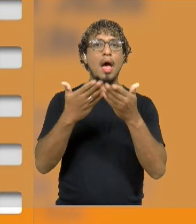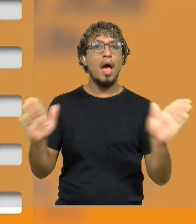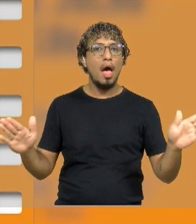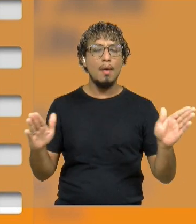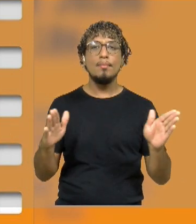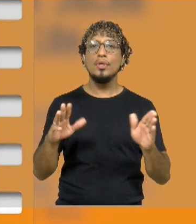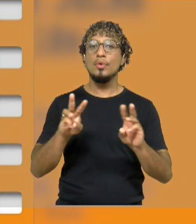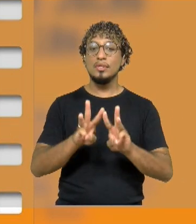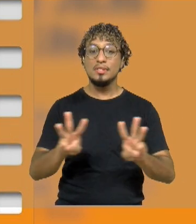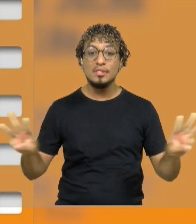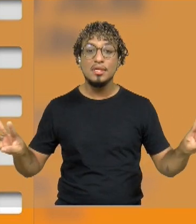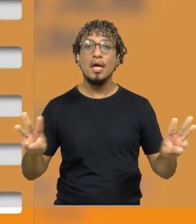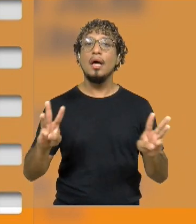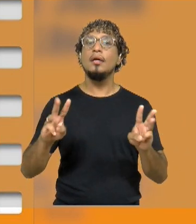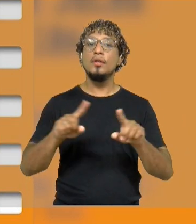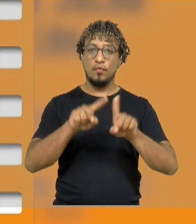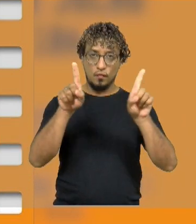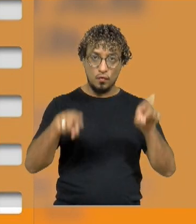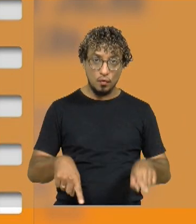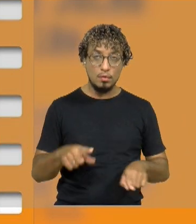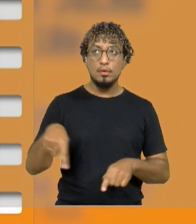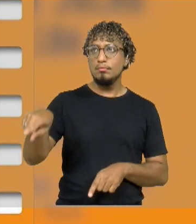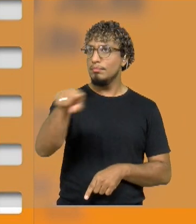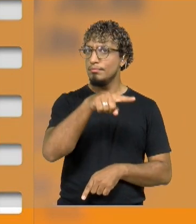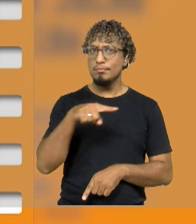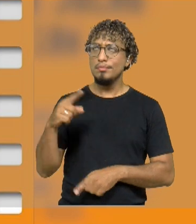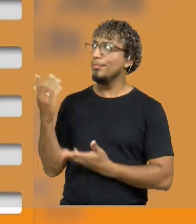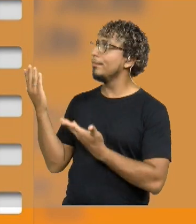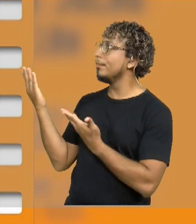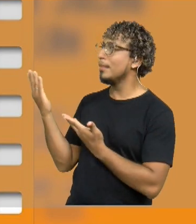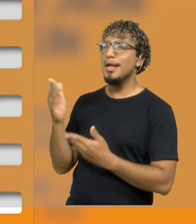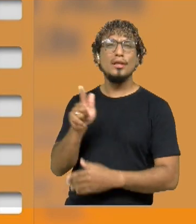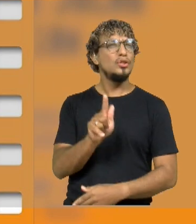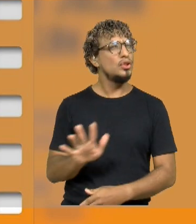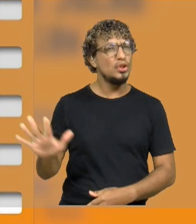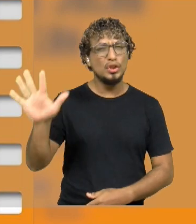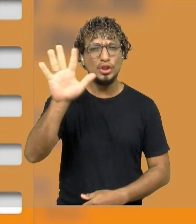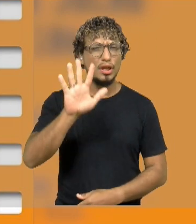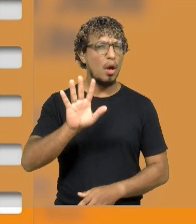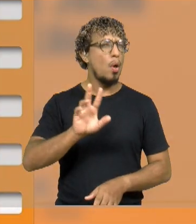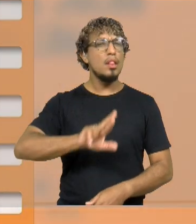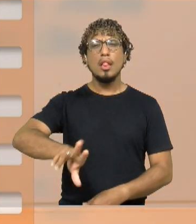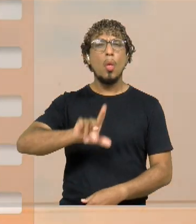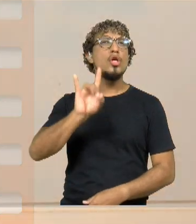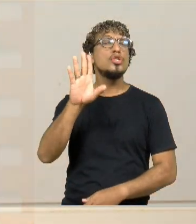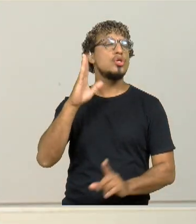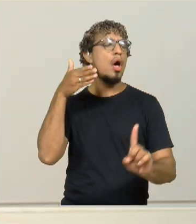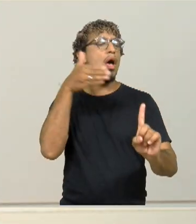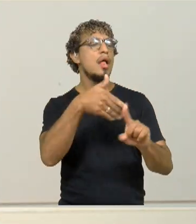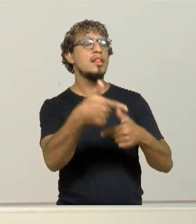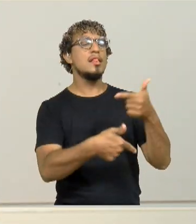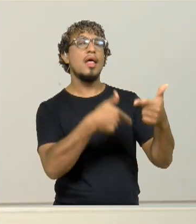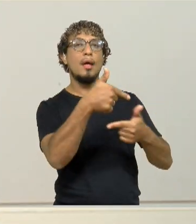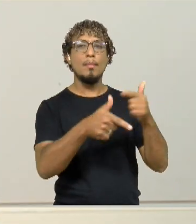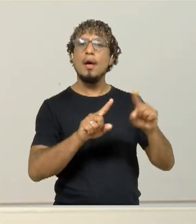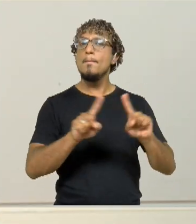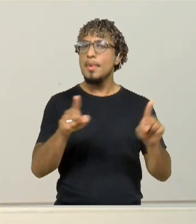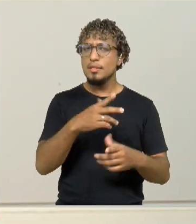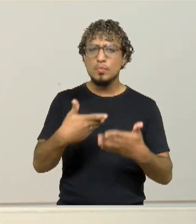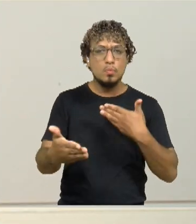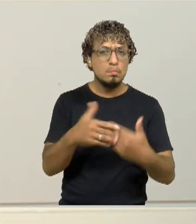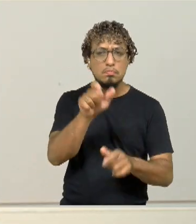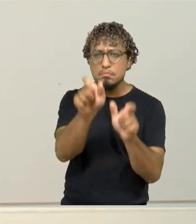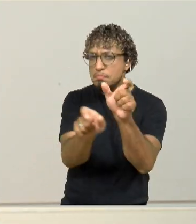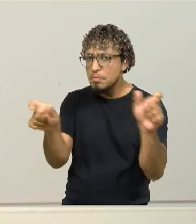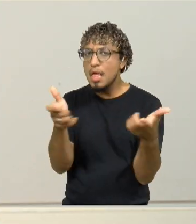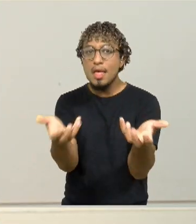pelo site, Através de formulário. E o público é público geral. Não só pessoas que trabalham diretamente com o audiovisual, mas qualquer pessoa interessada